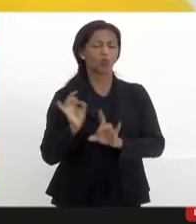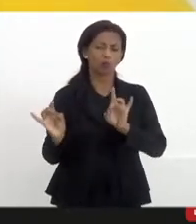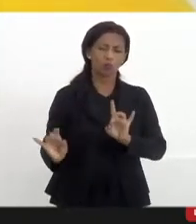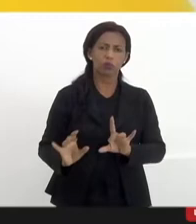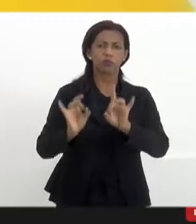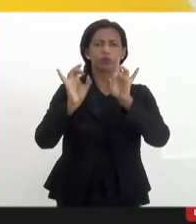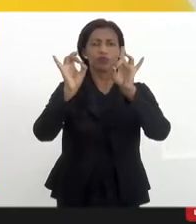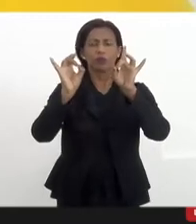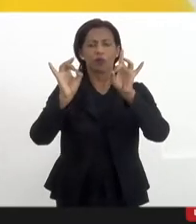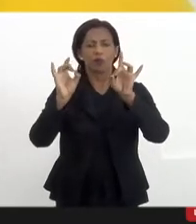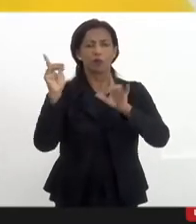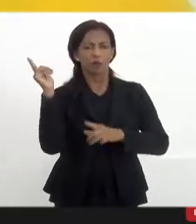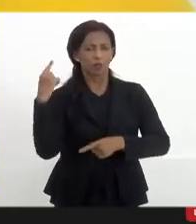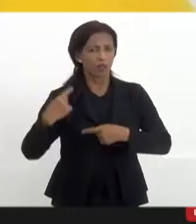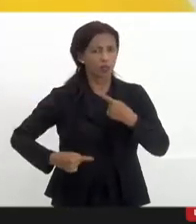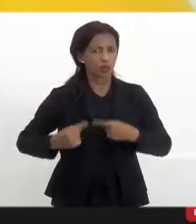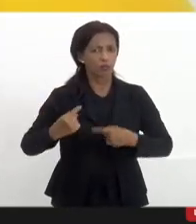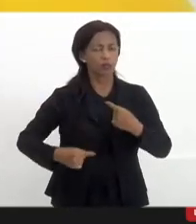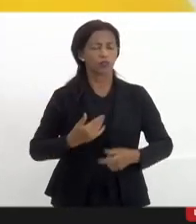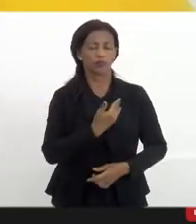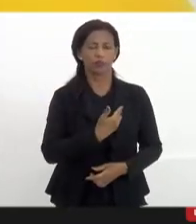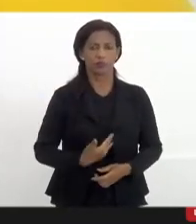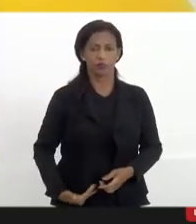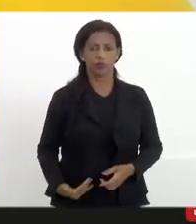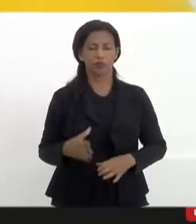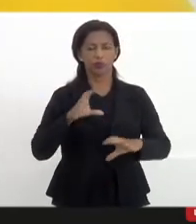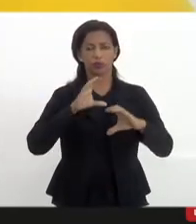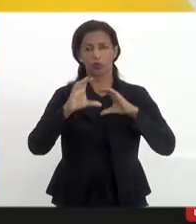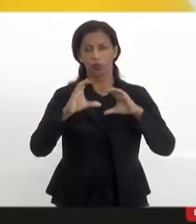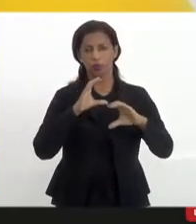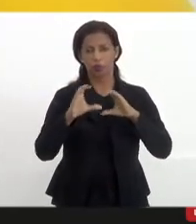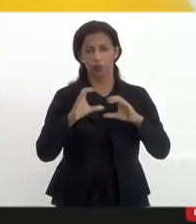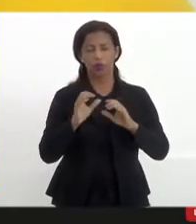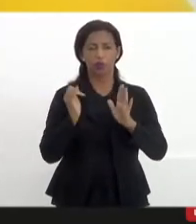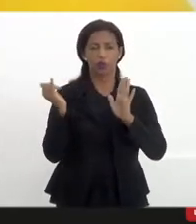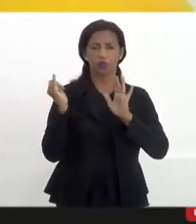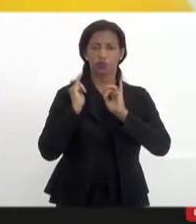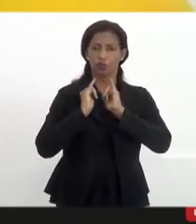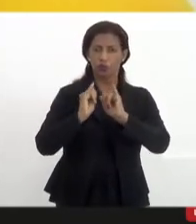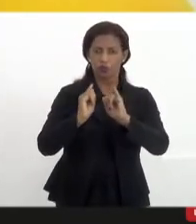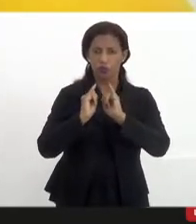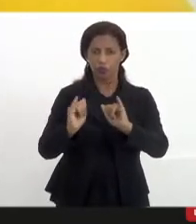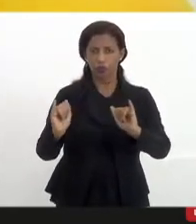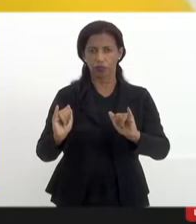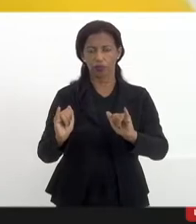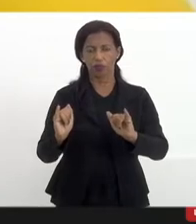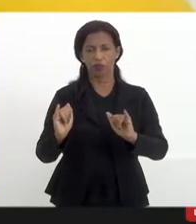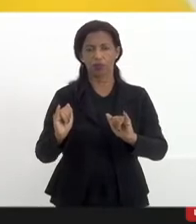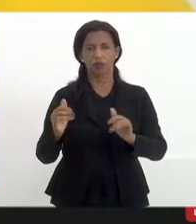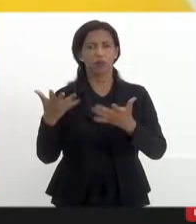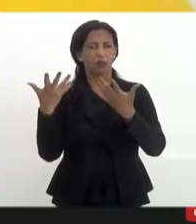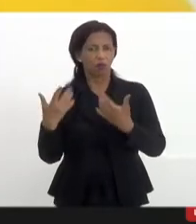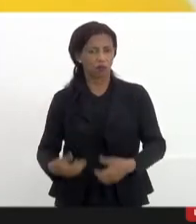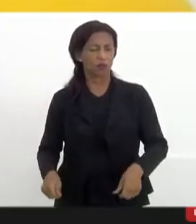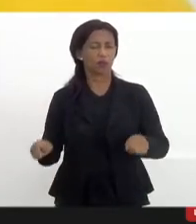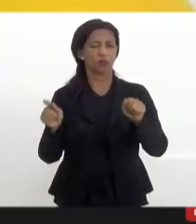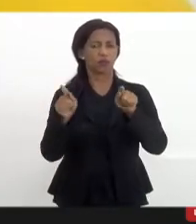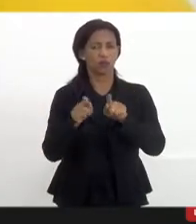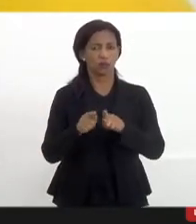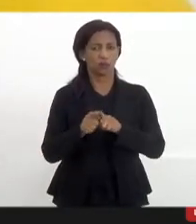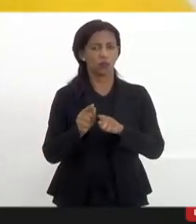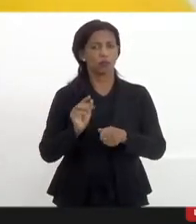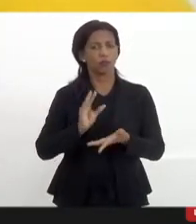para que as políticas públicas de comunicação, de publicidade levem em consideração e